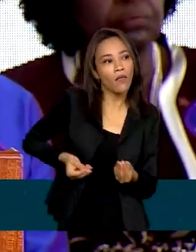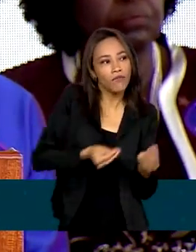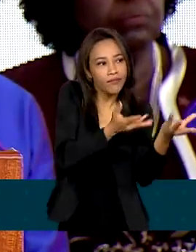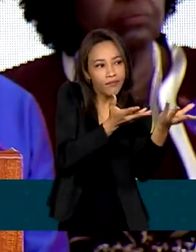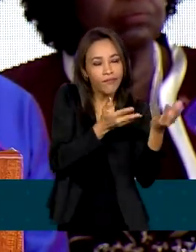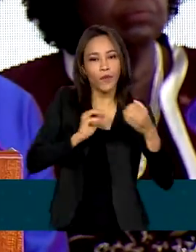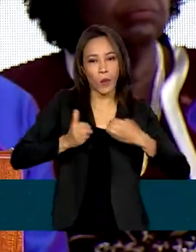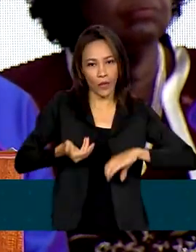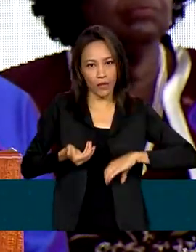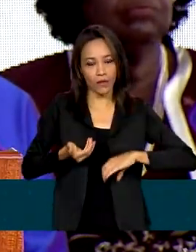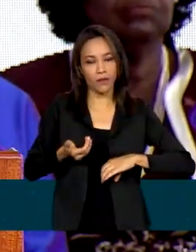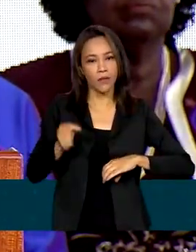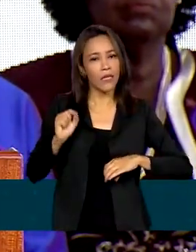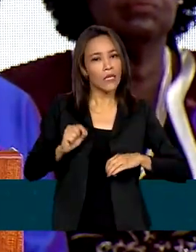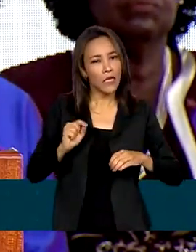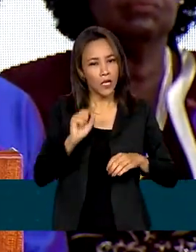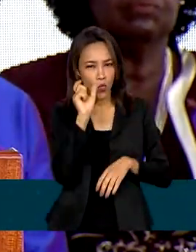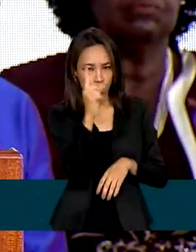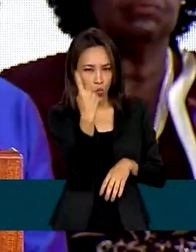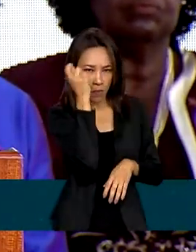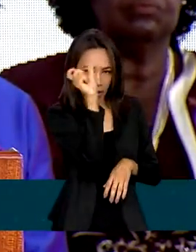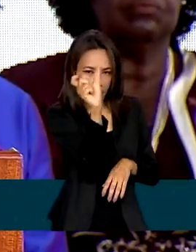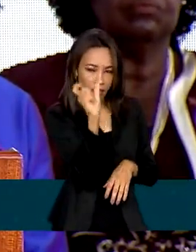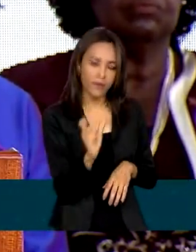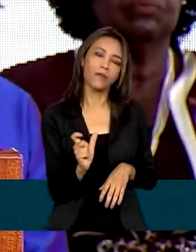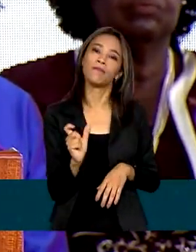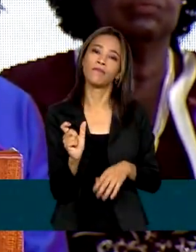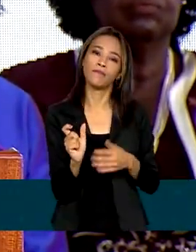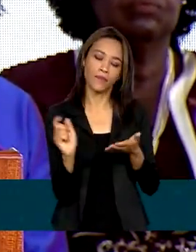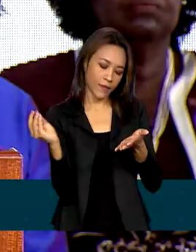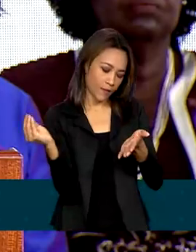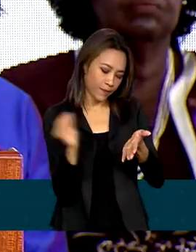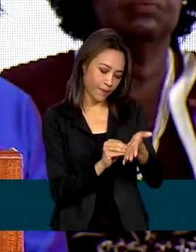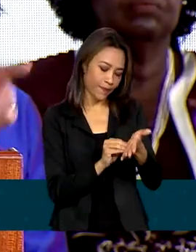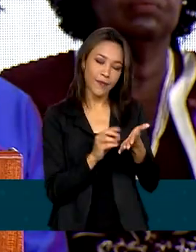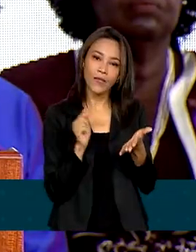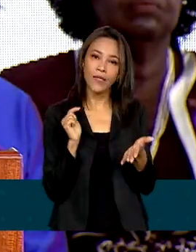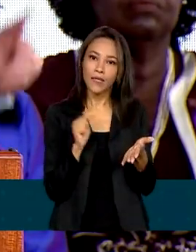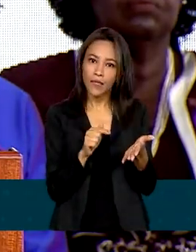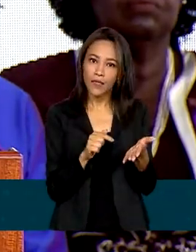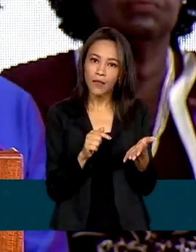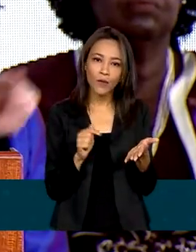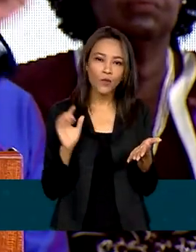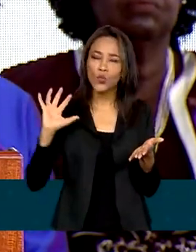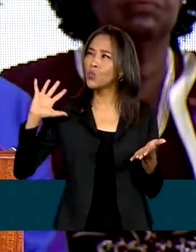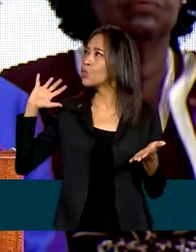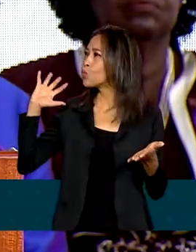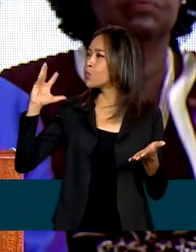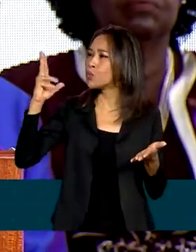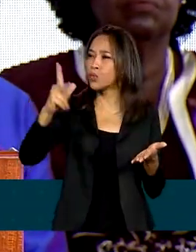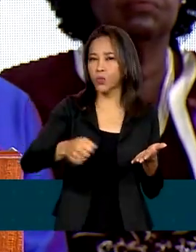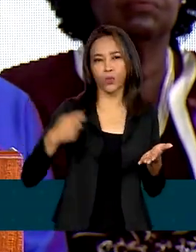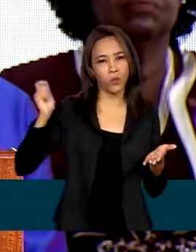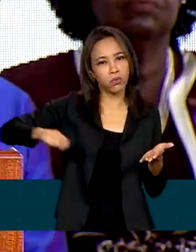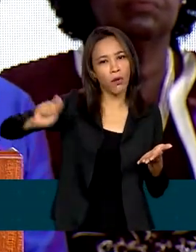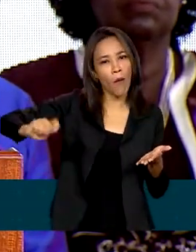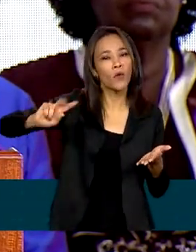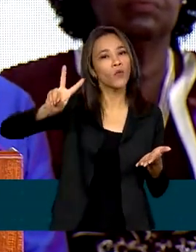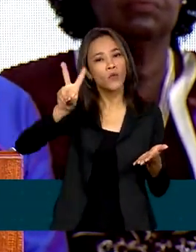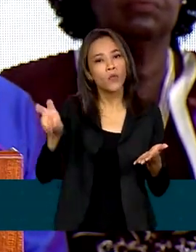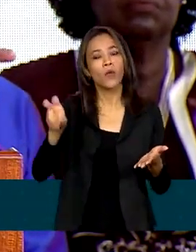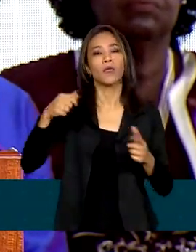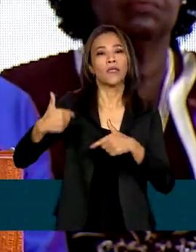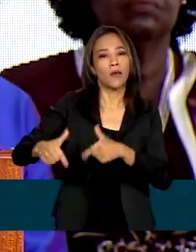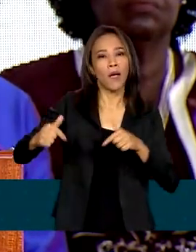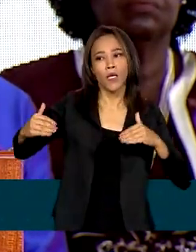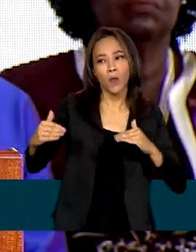tem uma palavra, só uma palavra, que faz a diferença de tudo que já foi escrito sobre trabalho